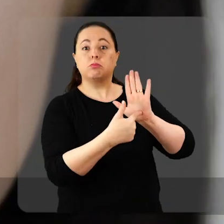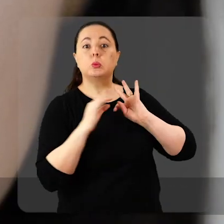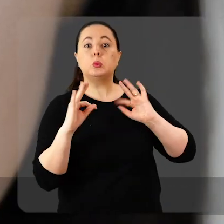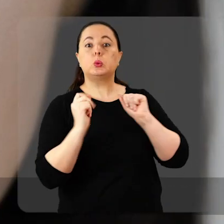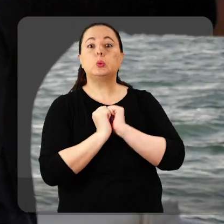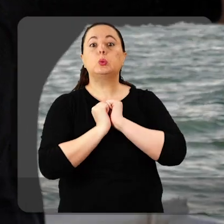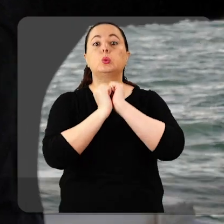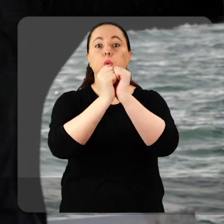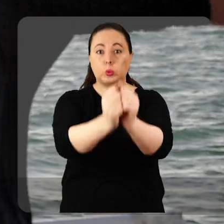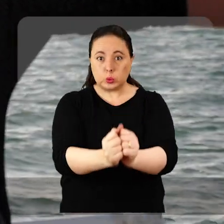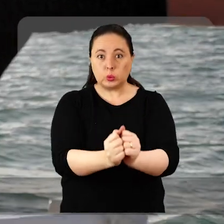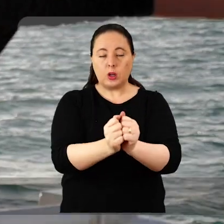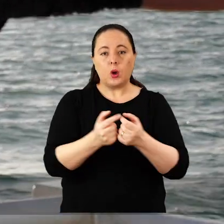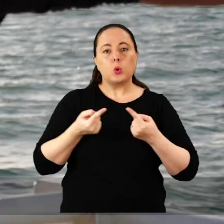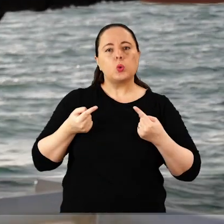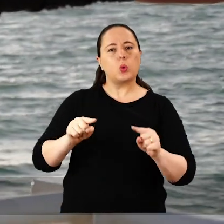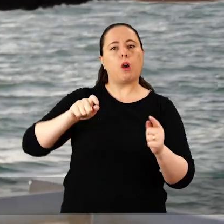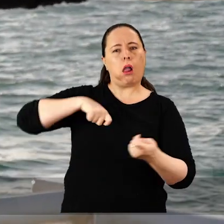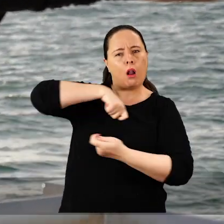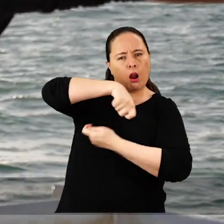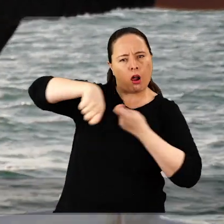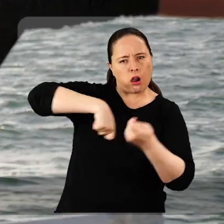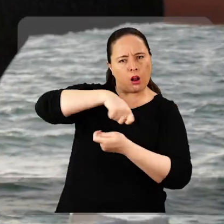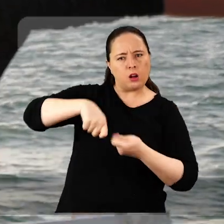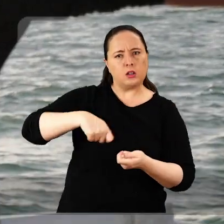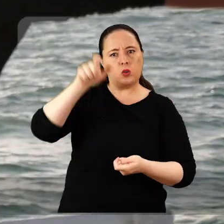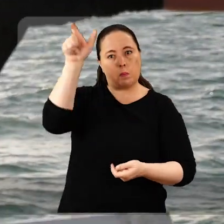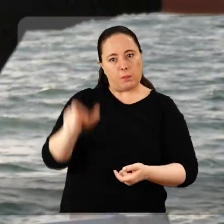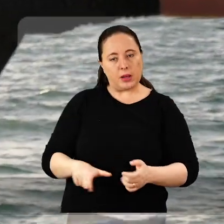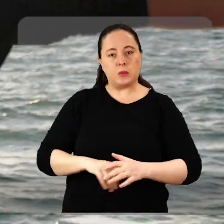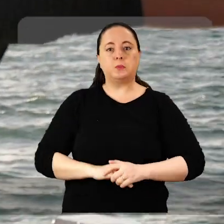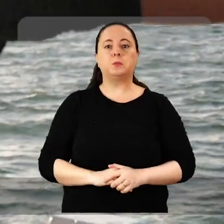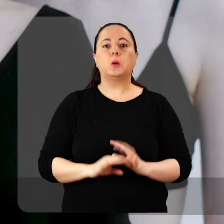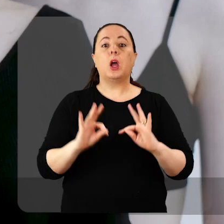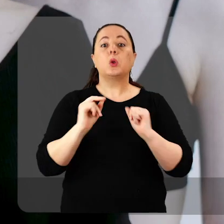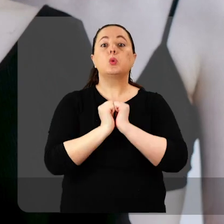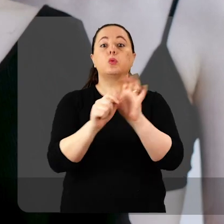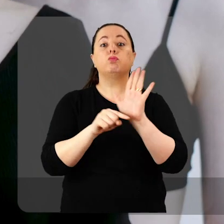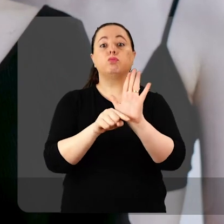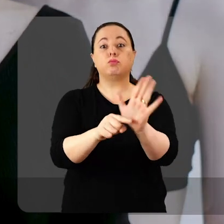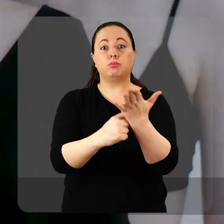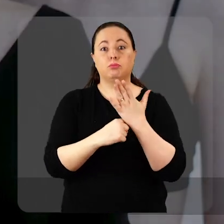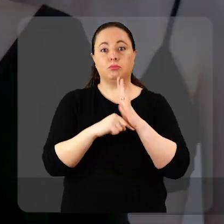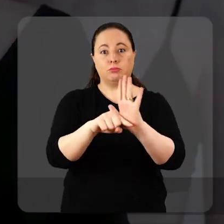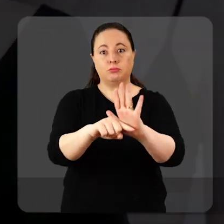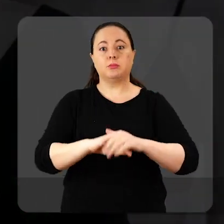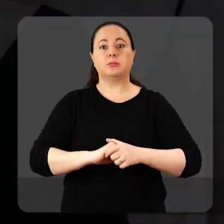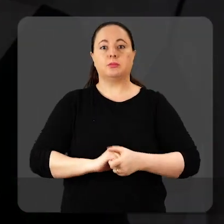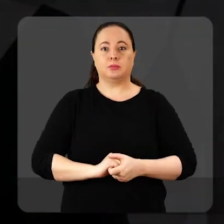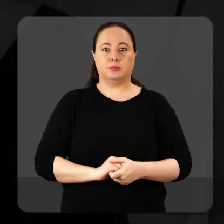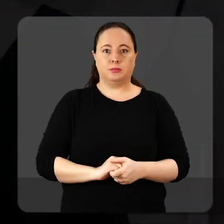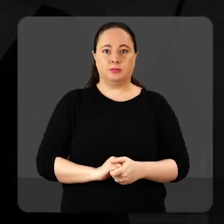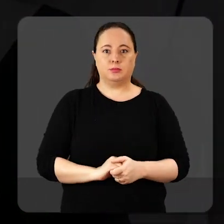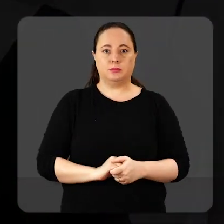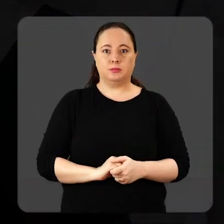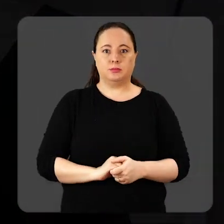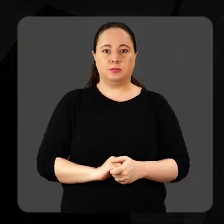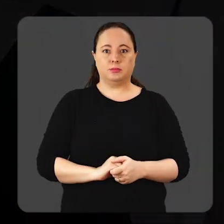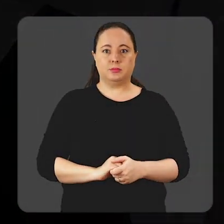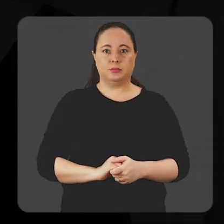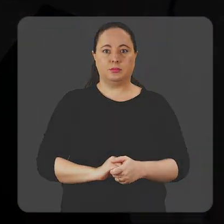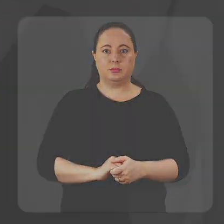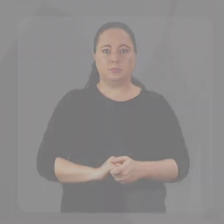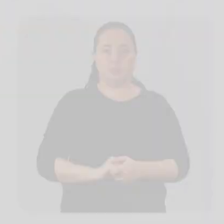Denuncie! Todos mobilizados no enfrentamento ao tráfico de pessoas. É todo mundo cuidando de todo mundo!